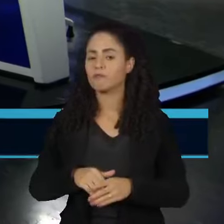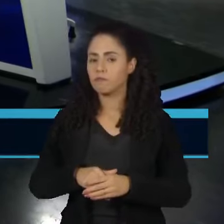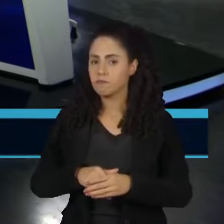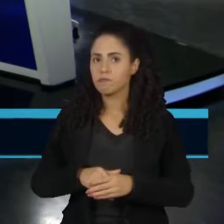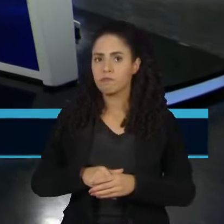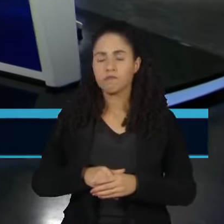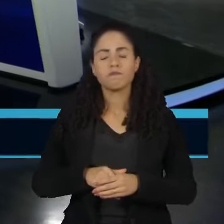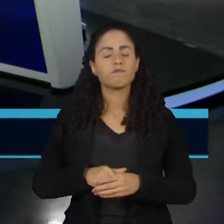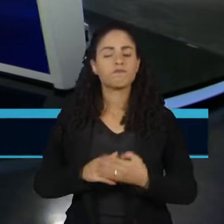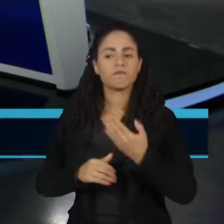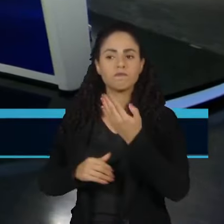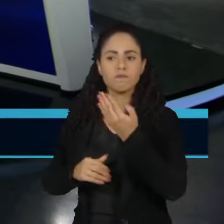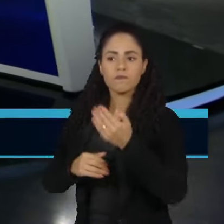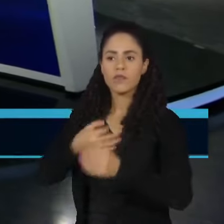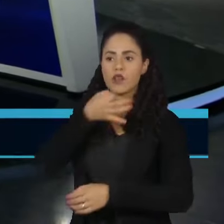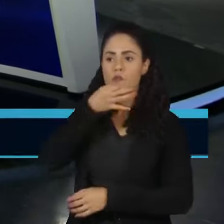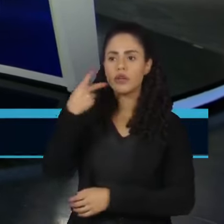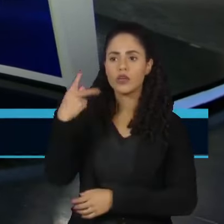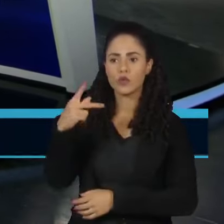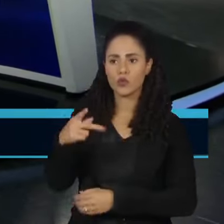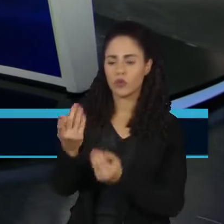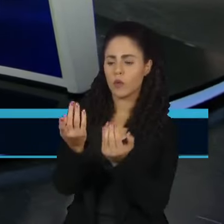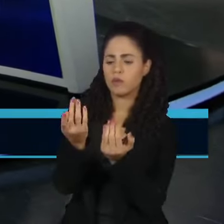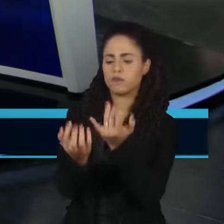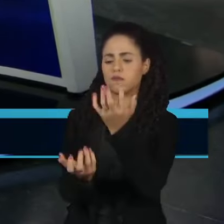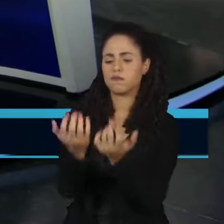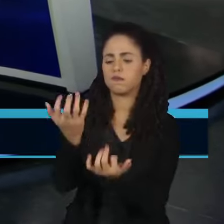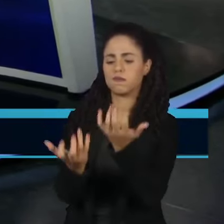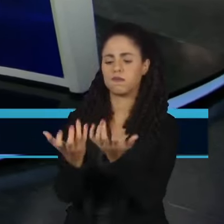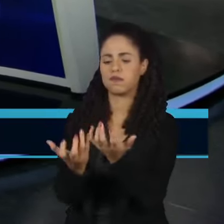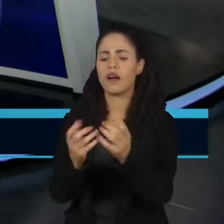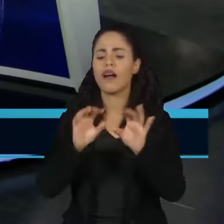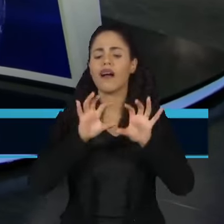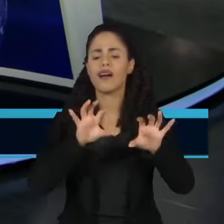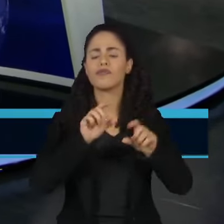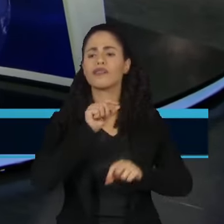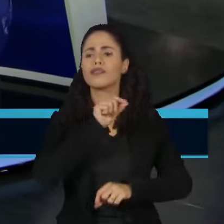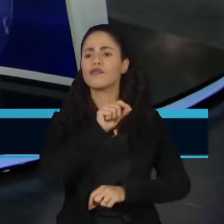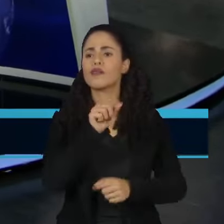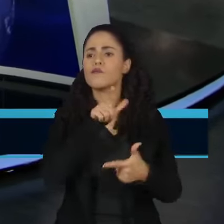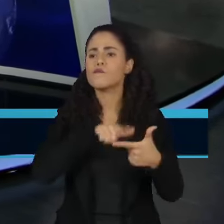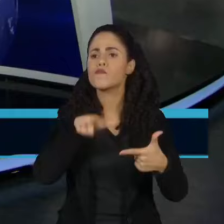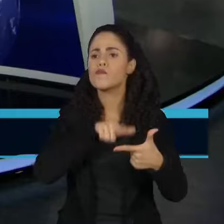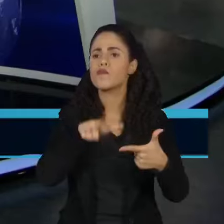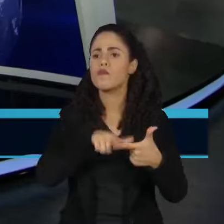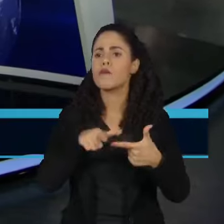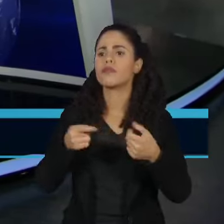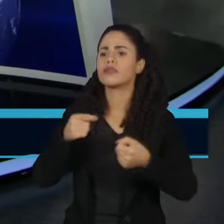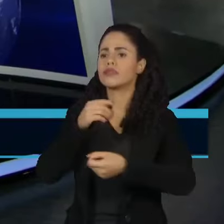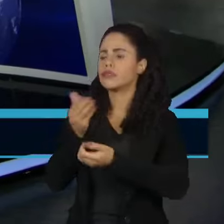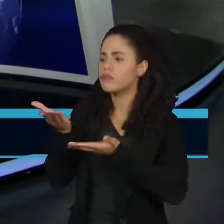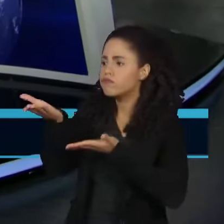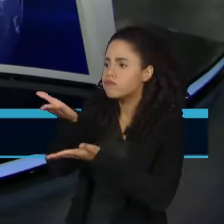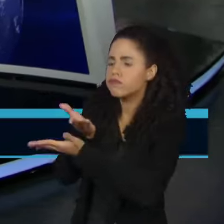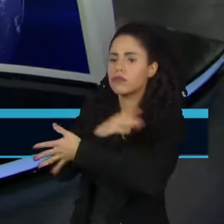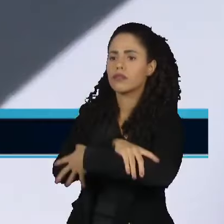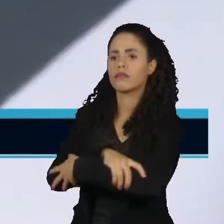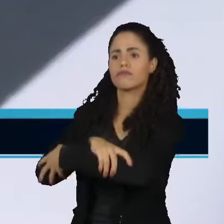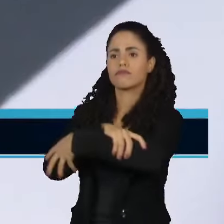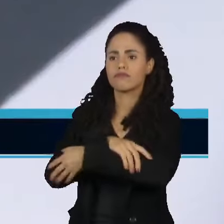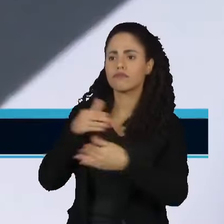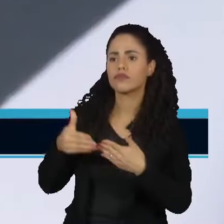Mariana, na sua visão, quantas queimadas no Brasil podem afetar essas negociações comerciais com a União Europeia daqui para frente?